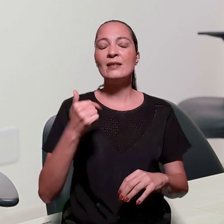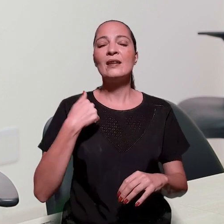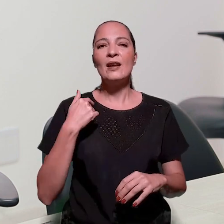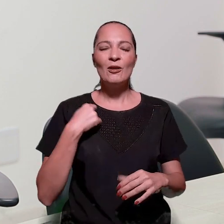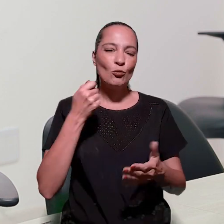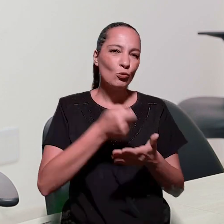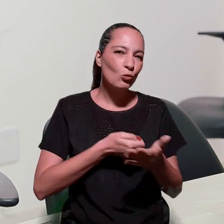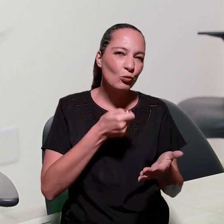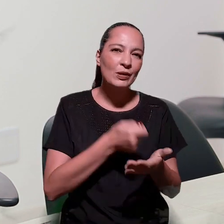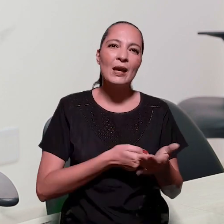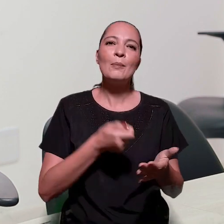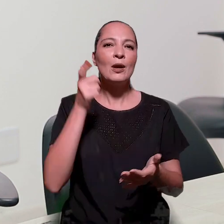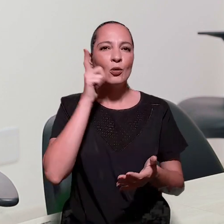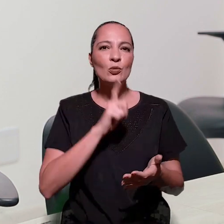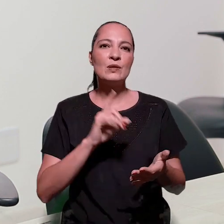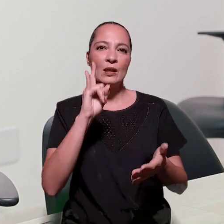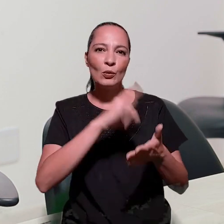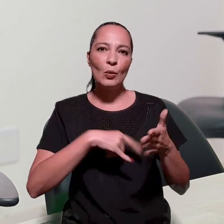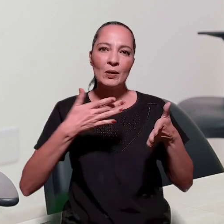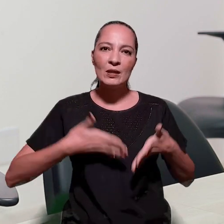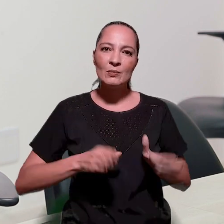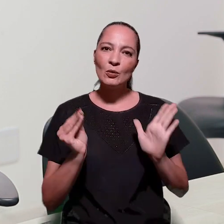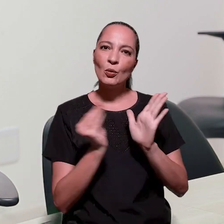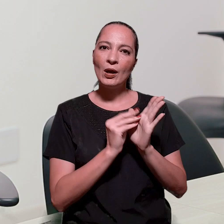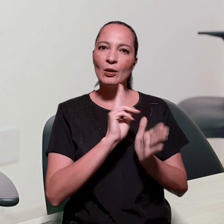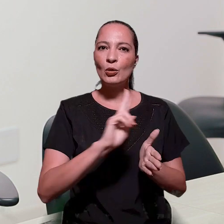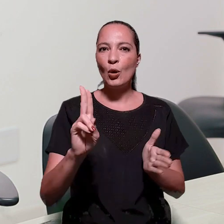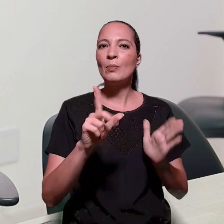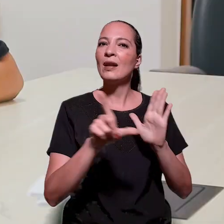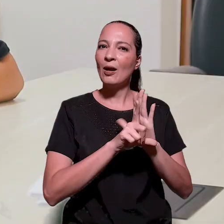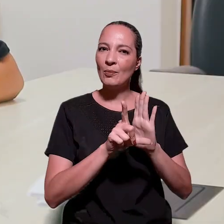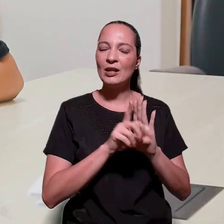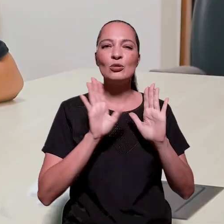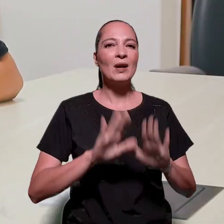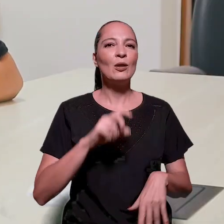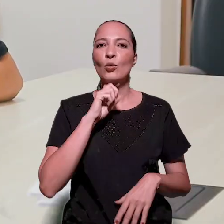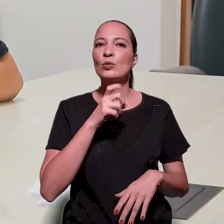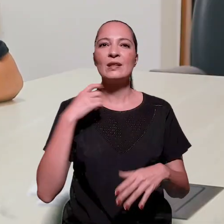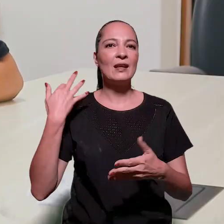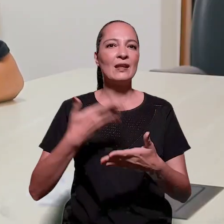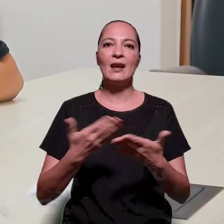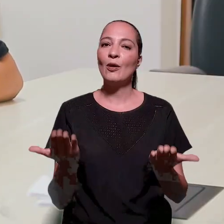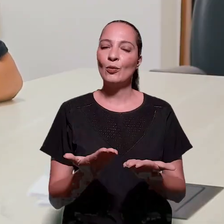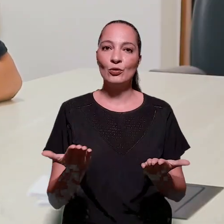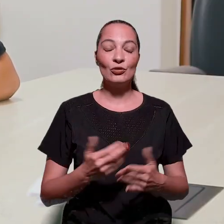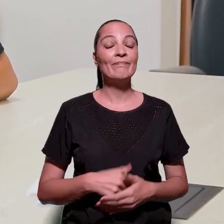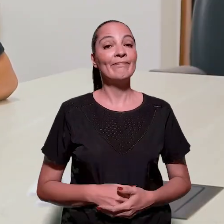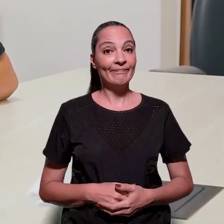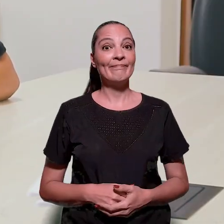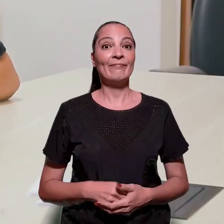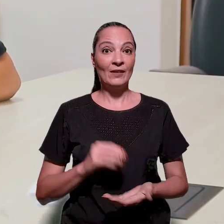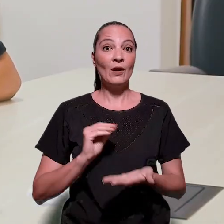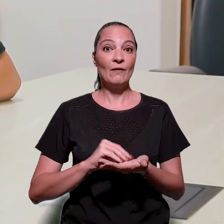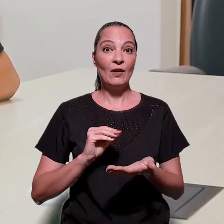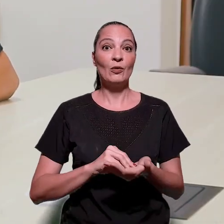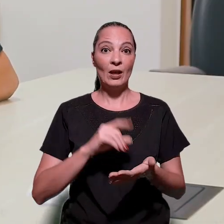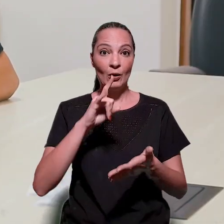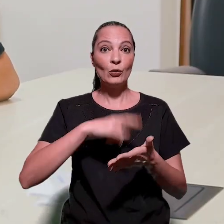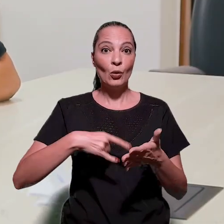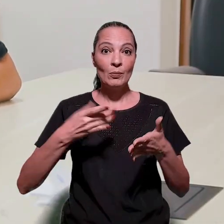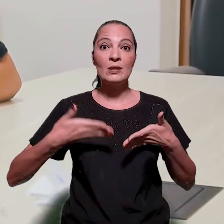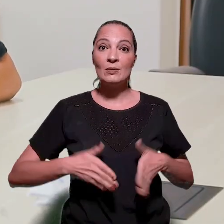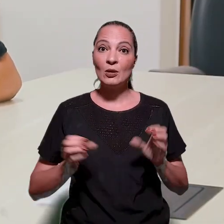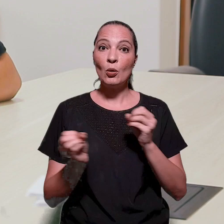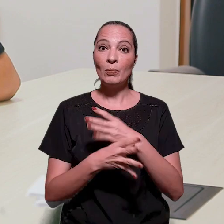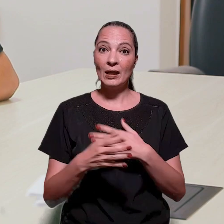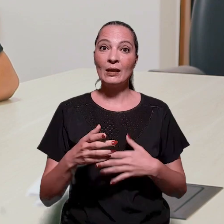legalizar ele, não foi fácil até hoje, não conseguia, né? E a falta de uma certidão de investimento para mim sempre foi uma muita